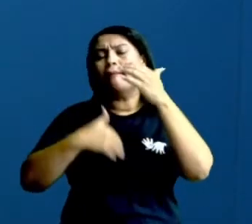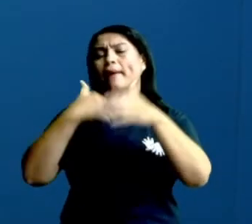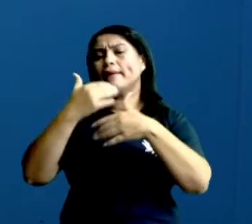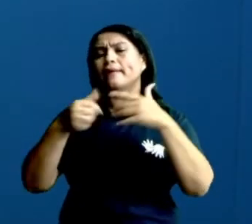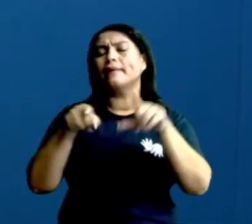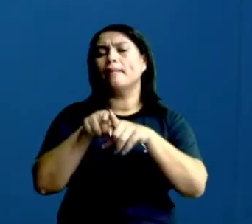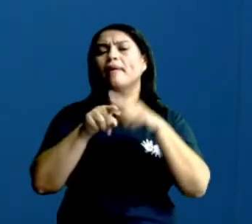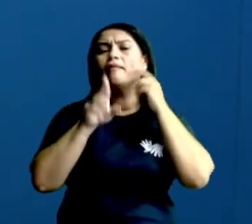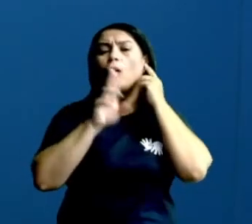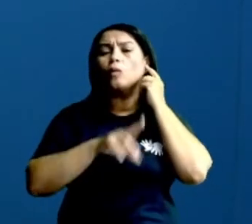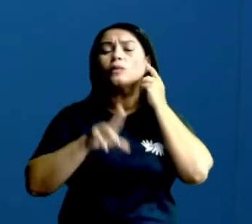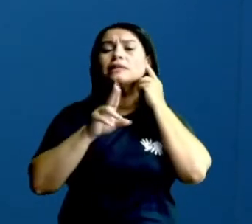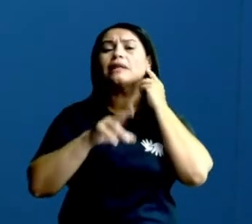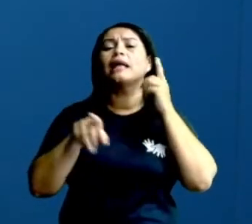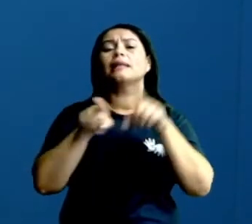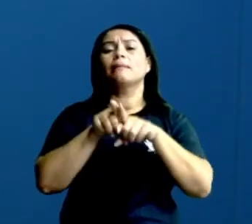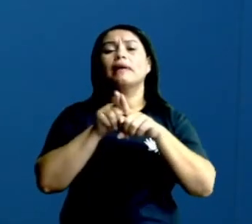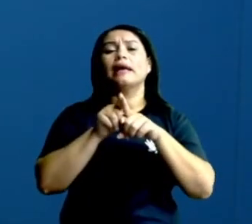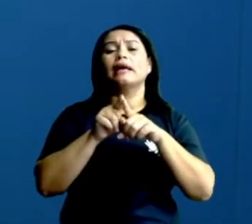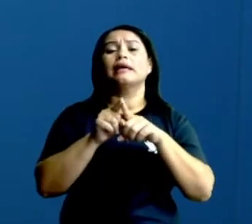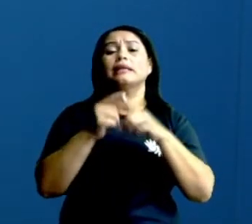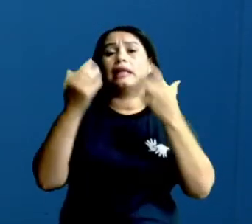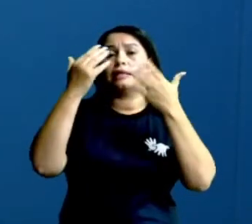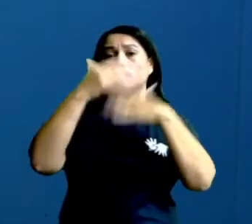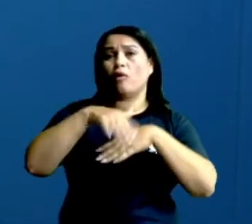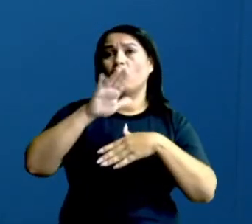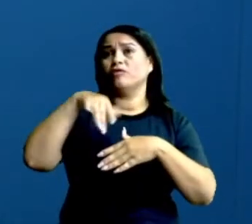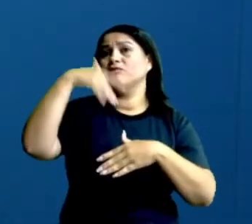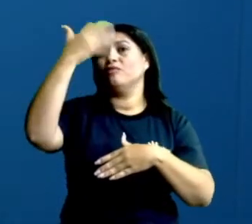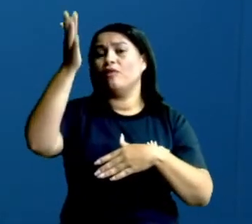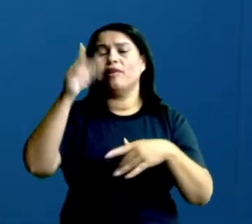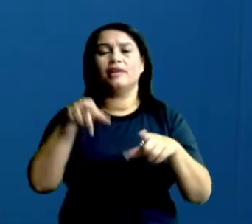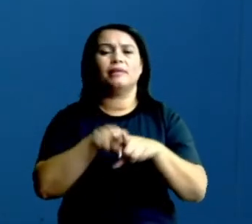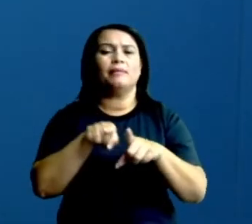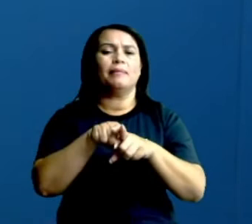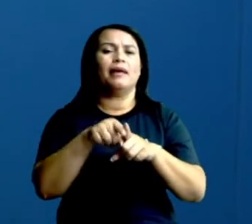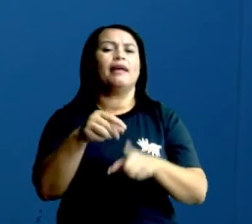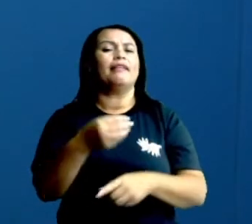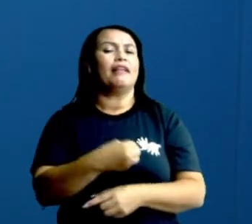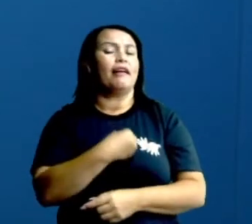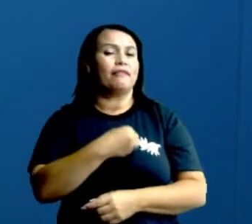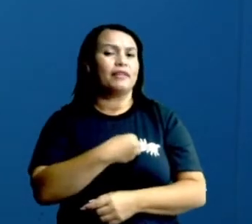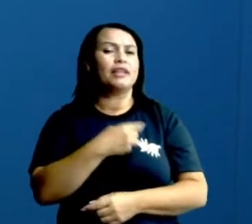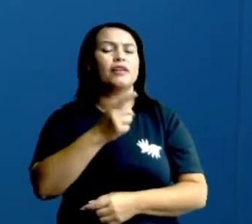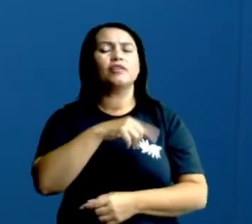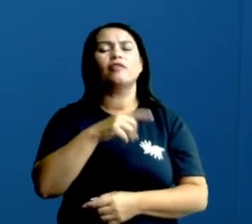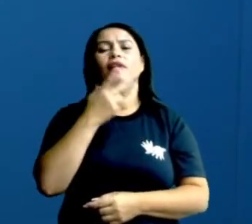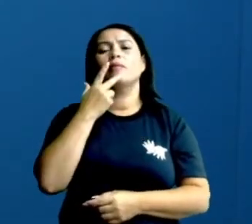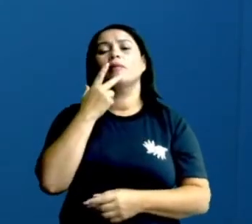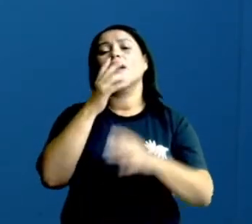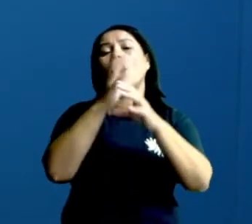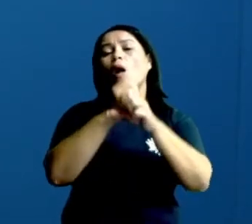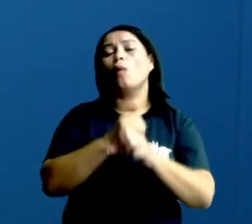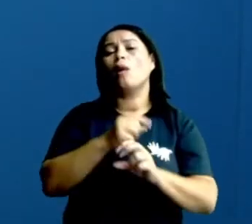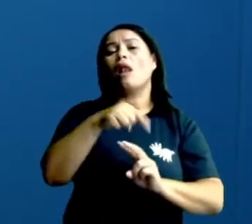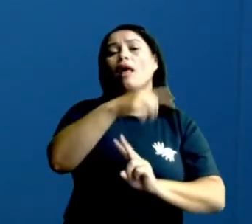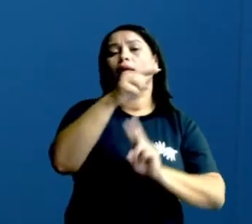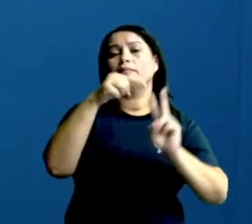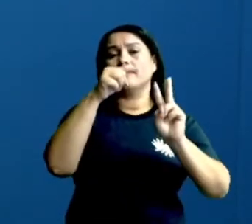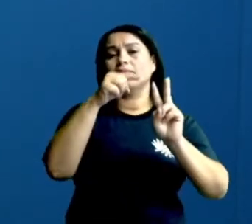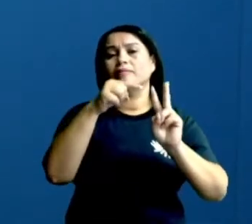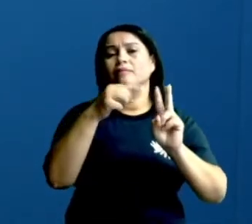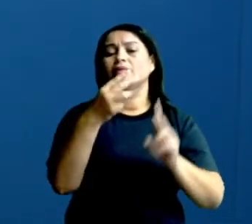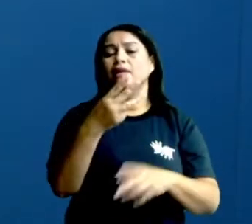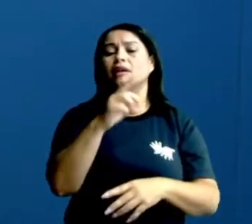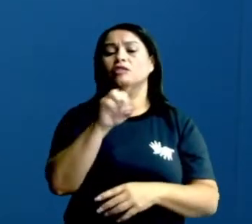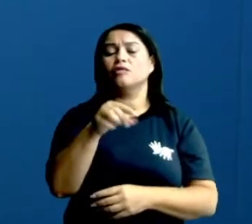nessas provas externas da vida, algumas questões vem lá. Calcule o valor de pi. Pi igual a 3,14,